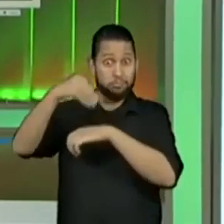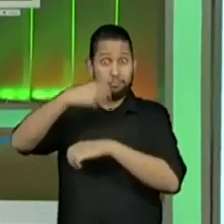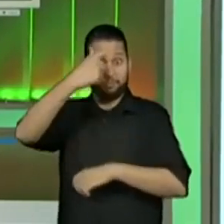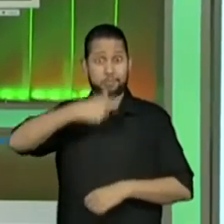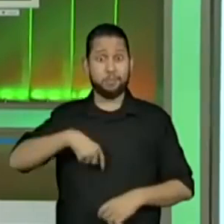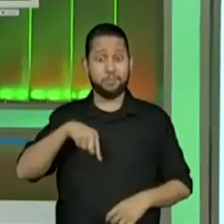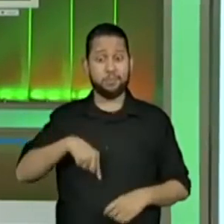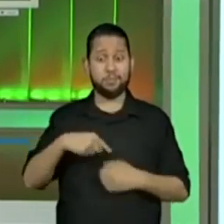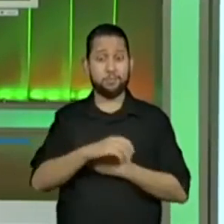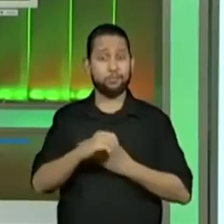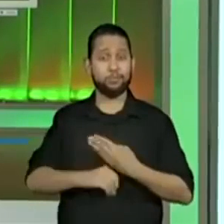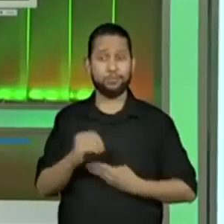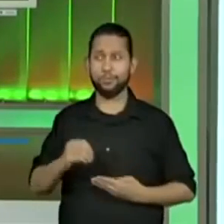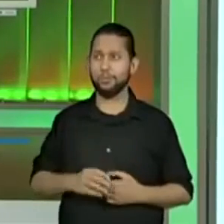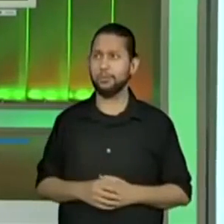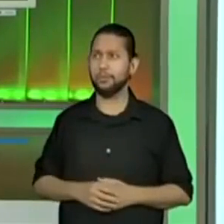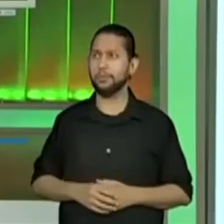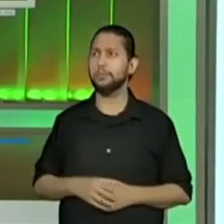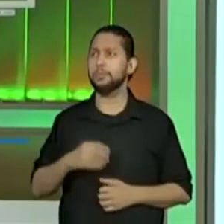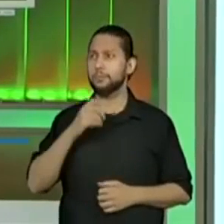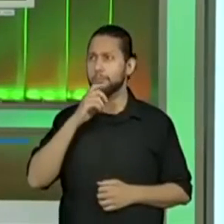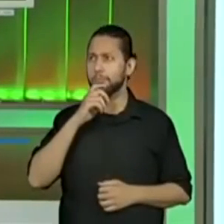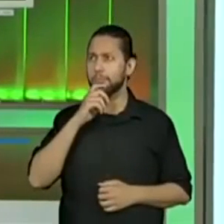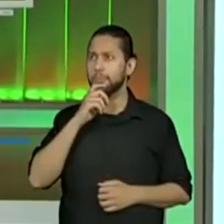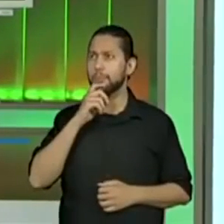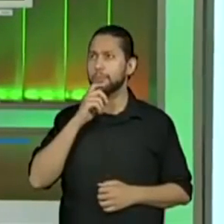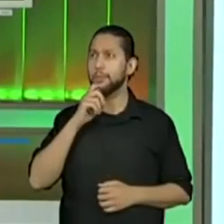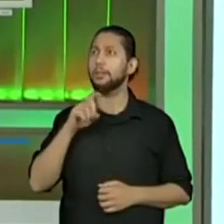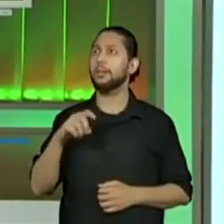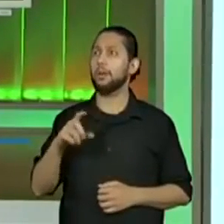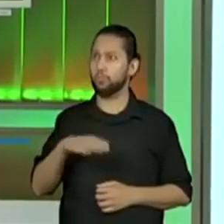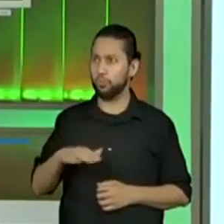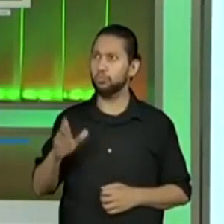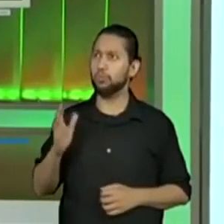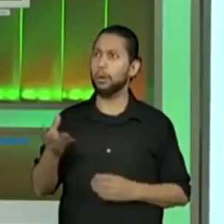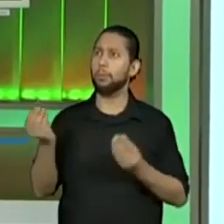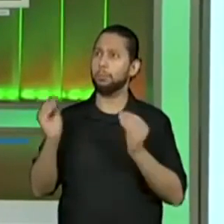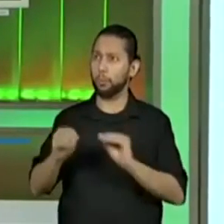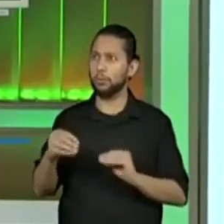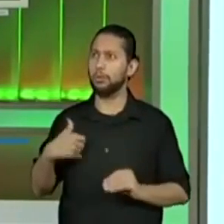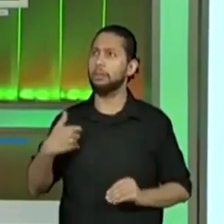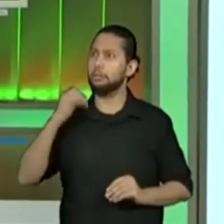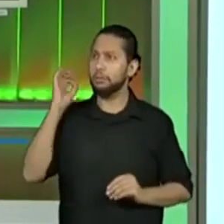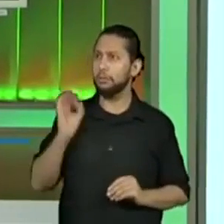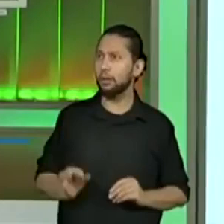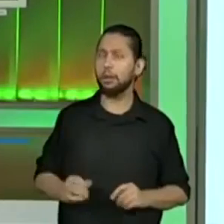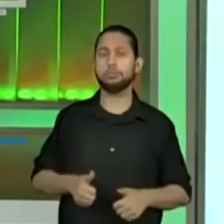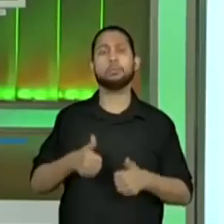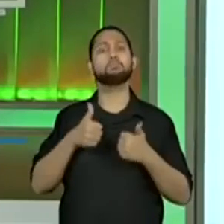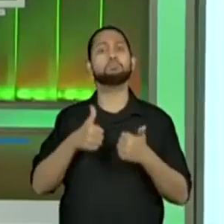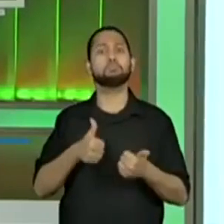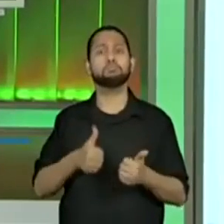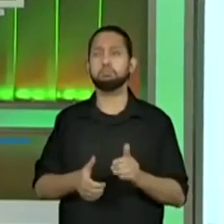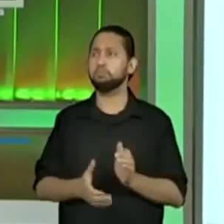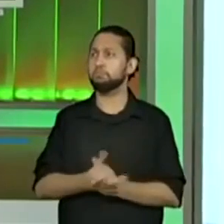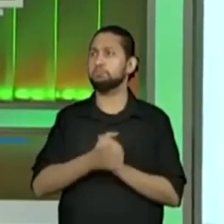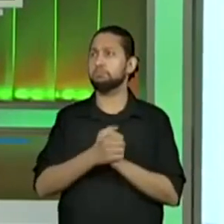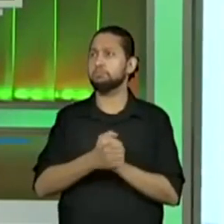Alguns professores dizem que os alunos estão apontando ali a idade. Para o Sônia. Obrigado. Para o Antônia.